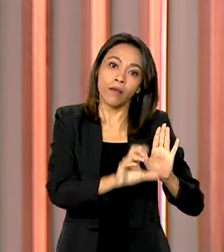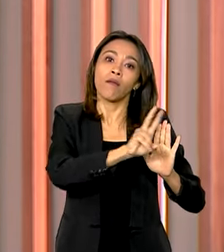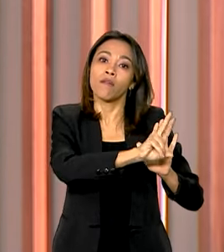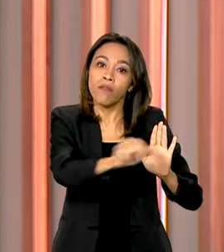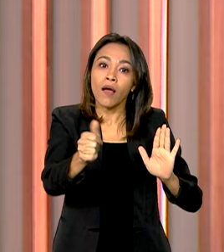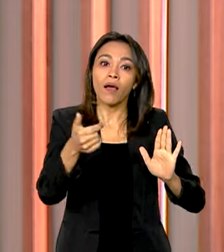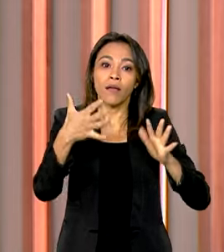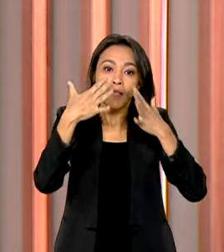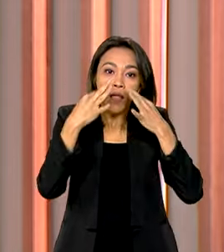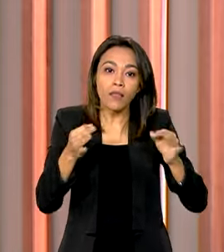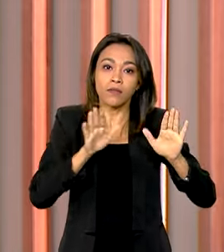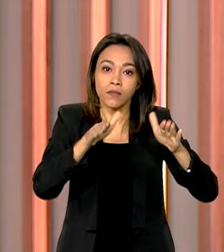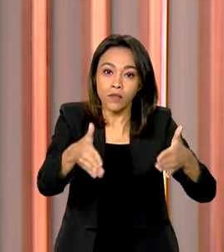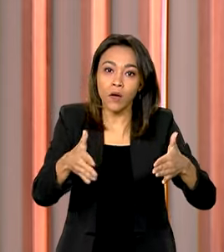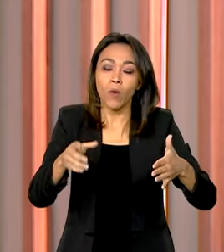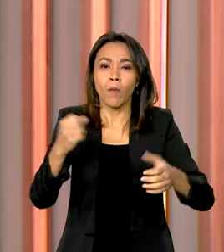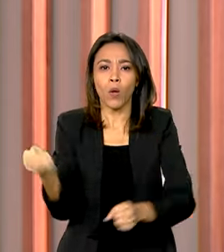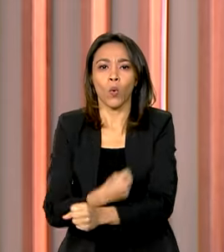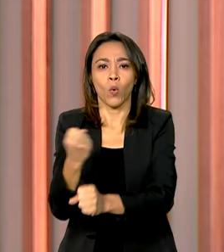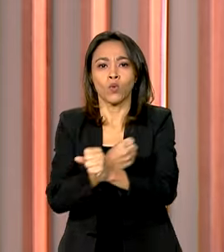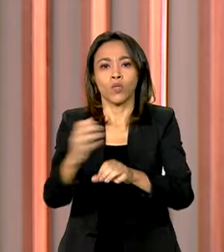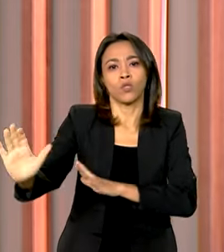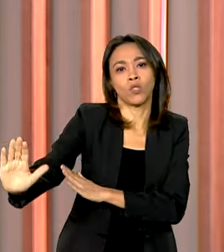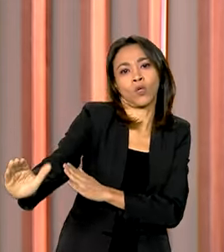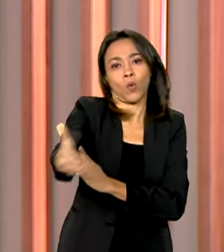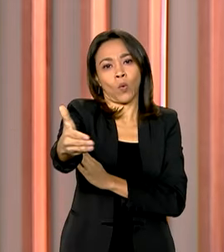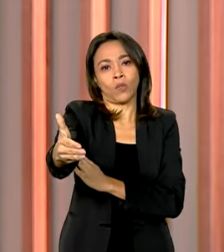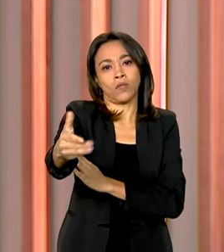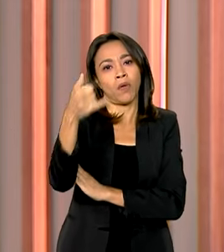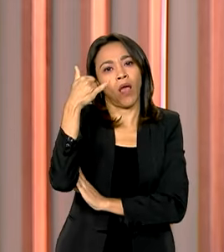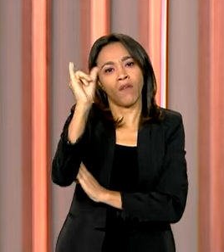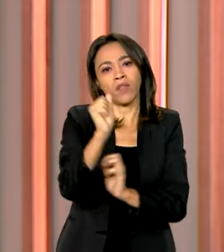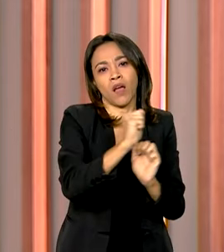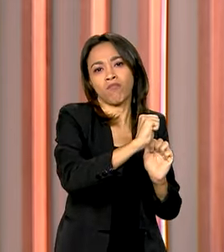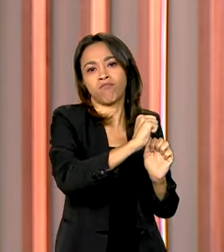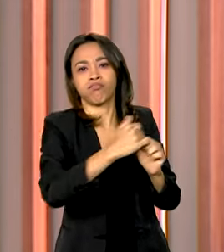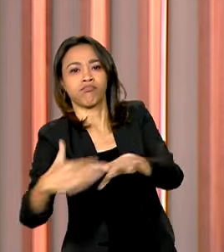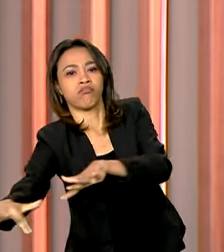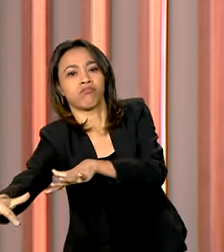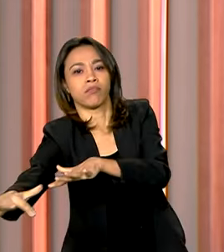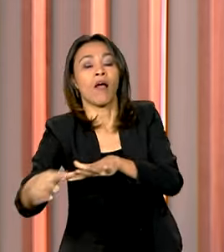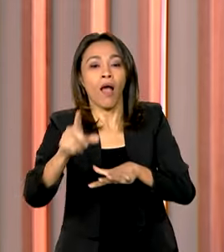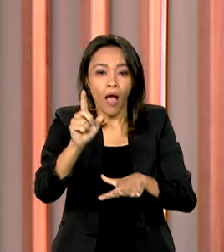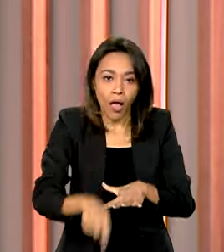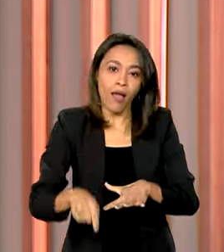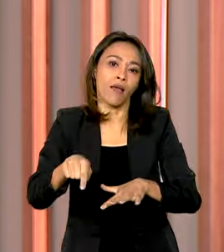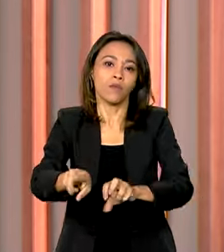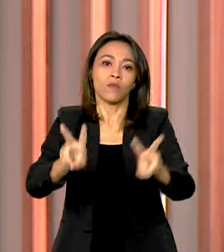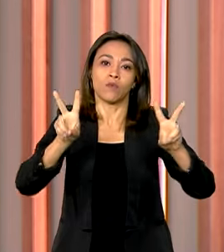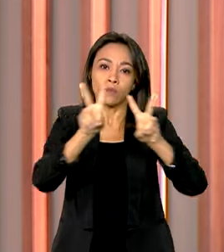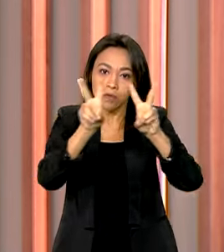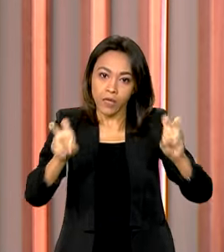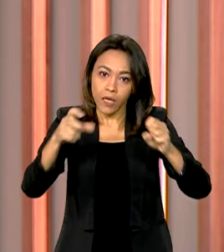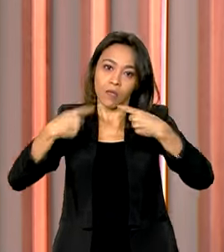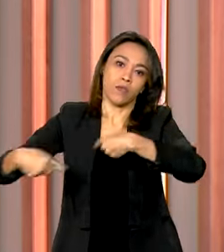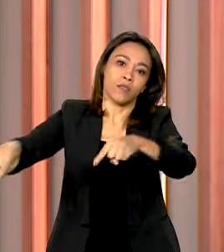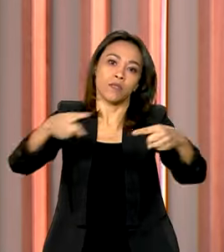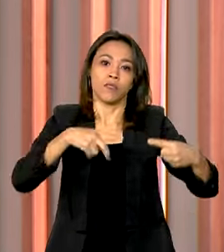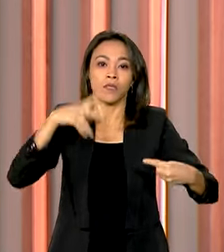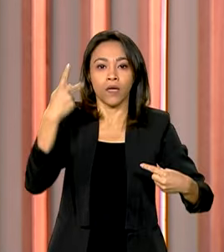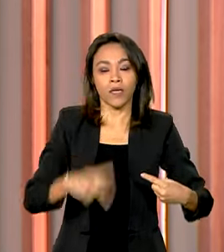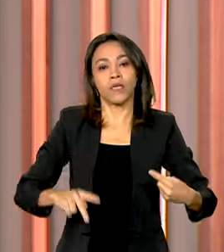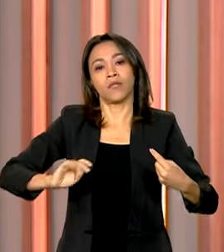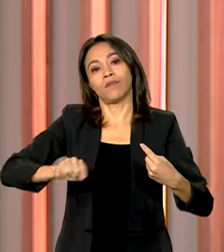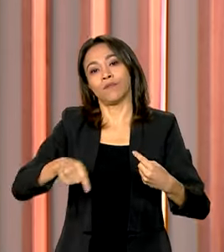contenção de encostas no Rio Grande do Sul. Esse anúncio foi feito durante um debate no Senado sobre a tragédia